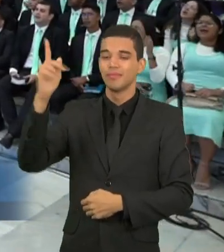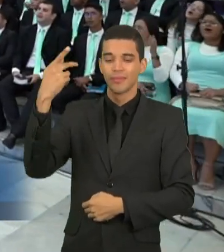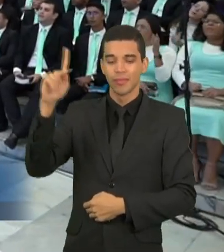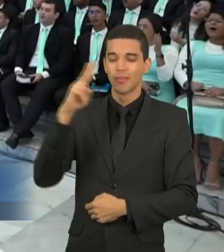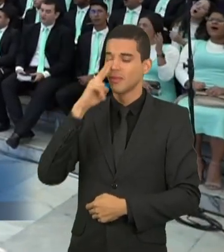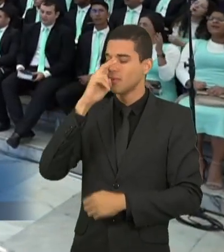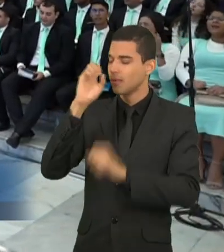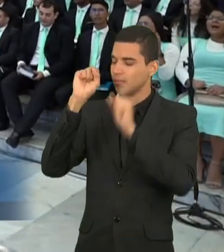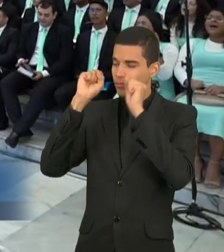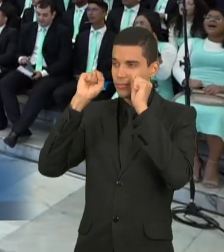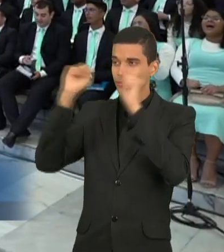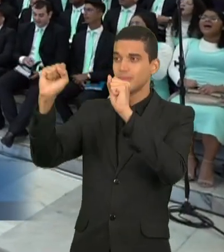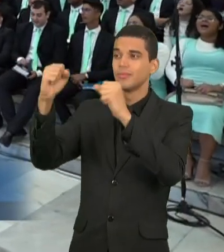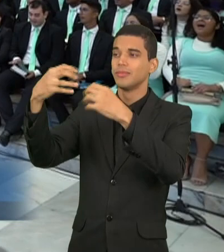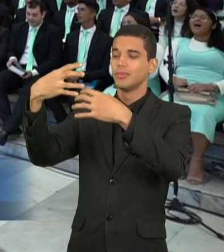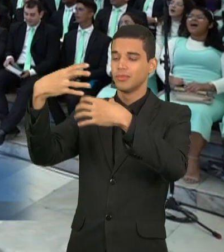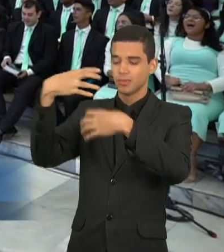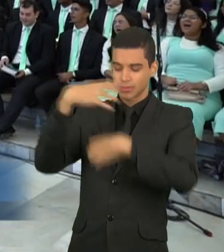somente teu poder,